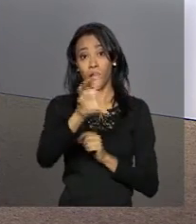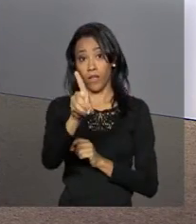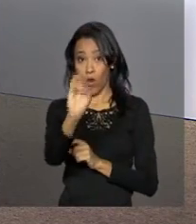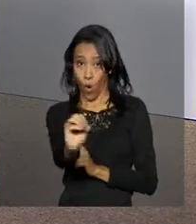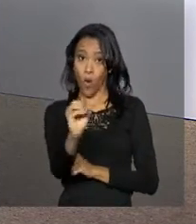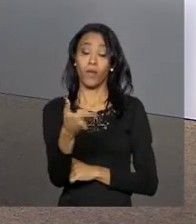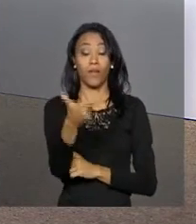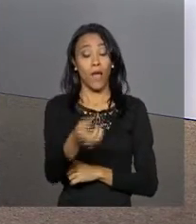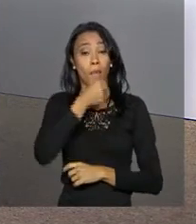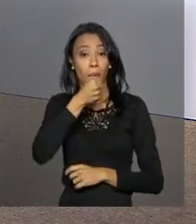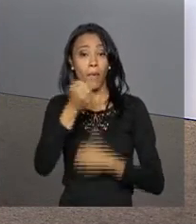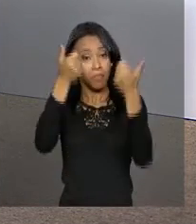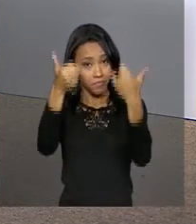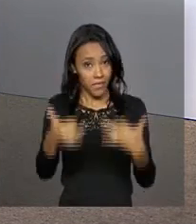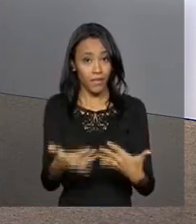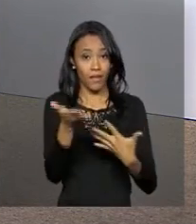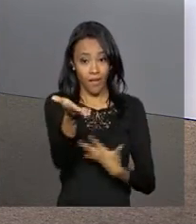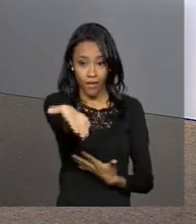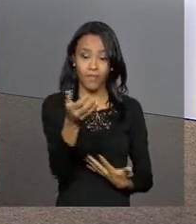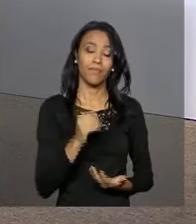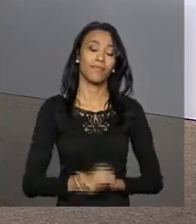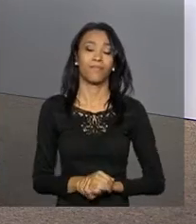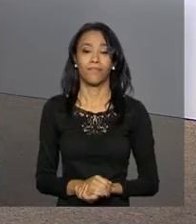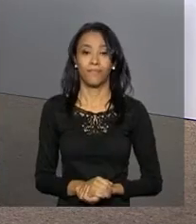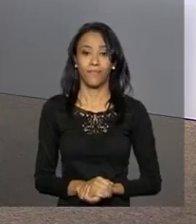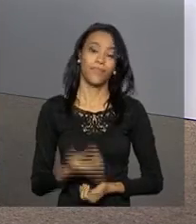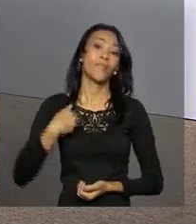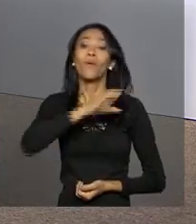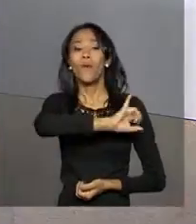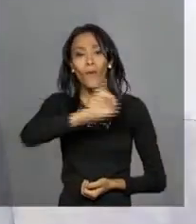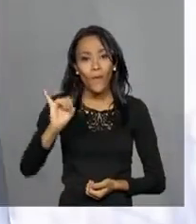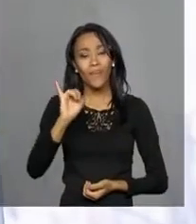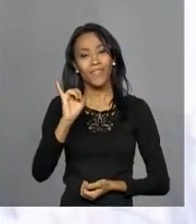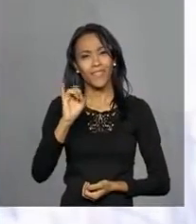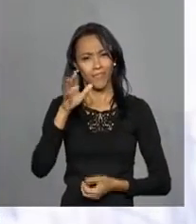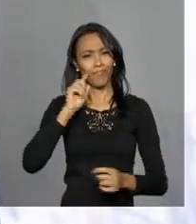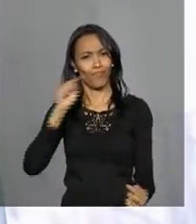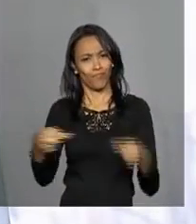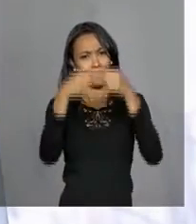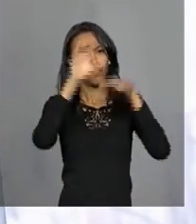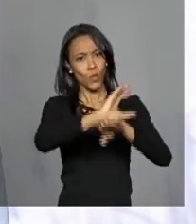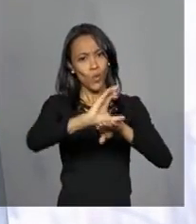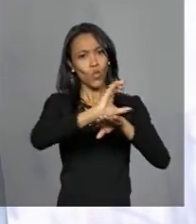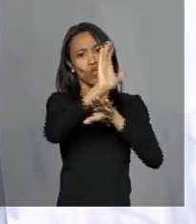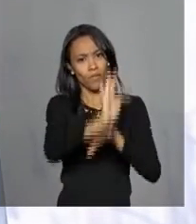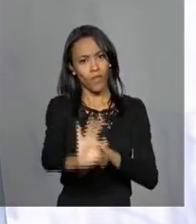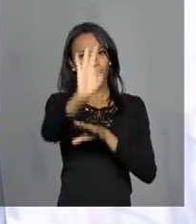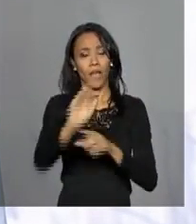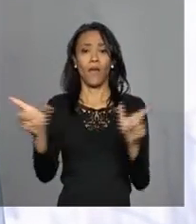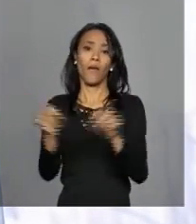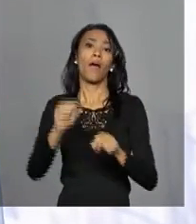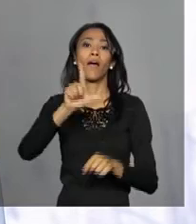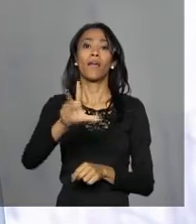repórter Paola de Hort tem as informações ao vivo. Paola? Oi, Aline. De acordo com a Constituição Federal, a Lei de